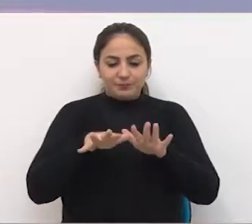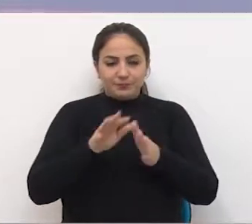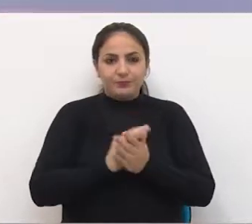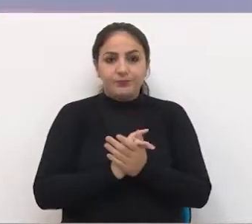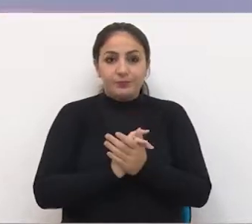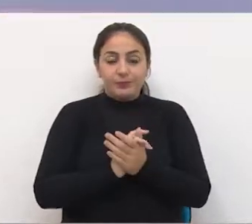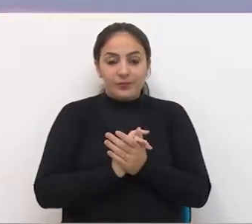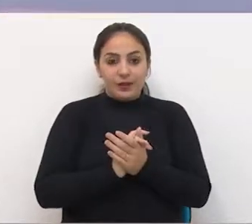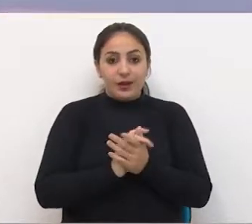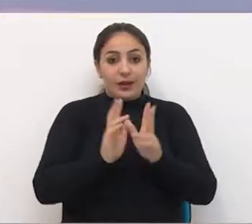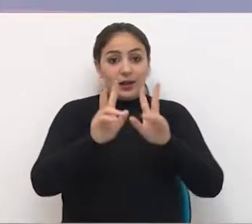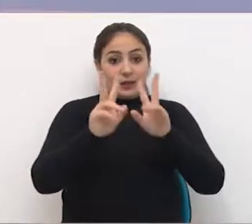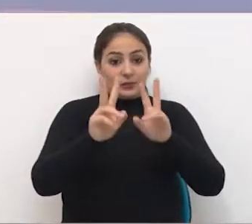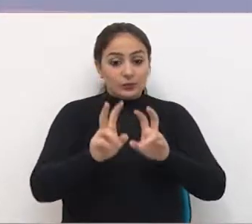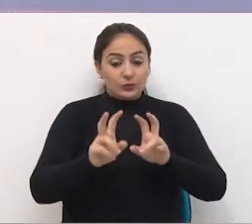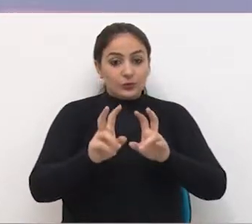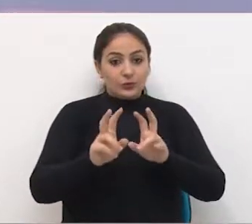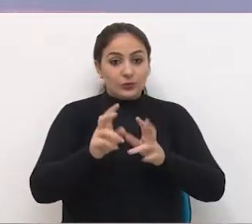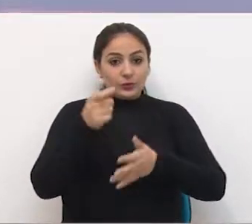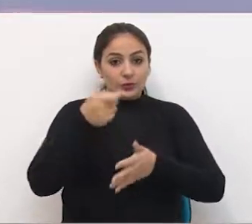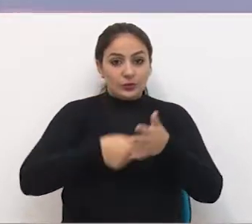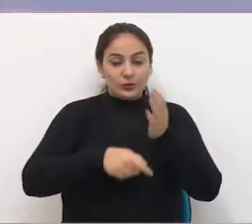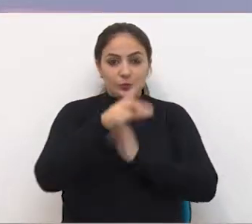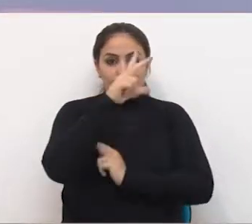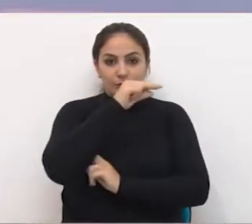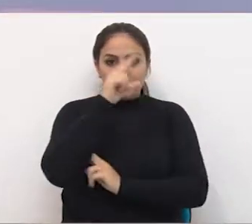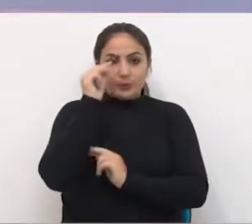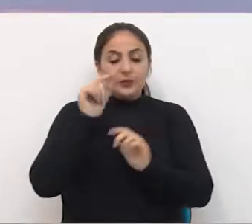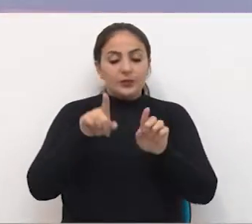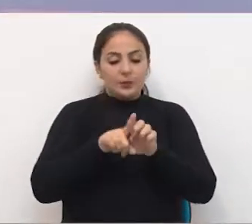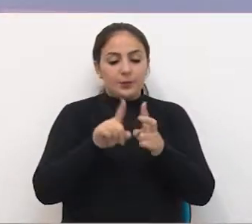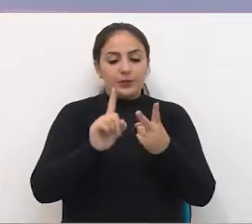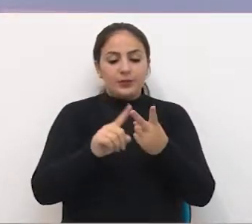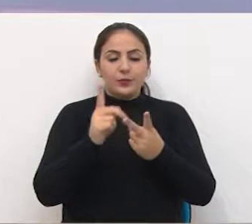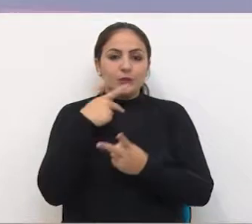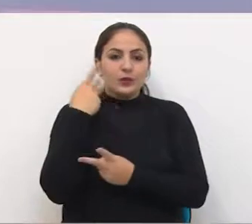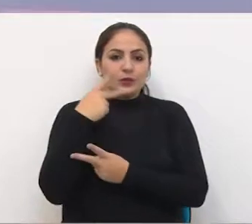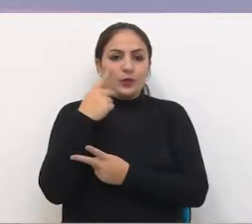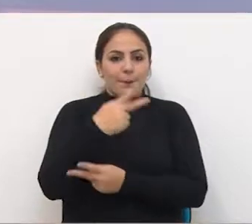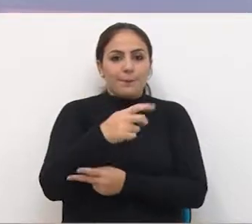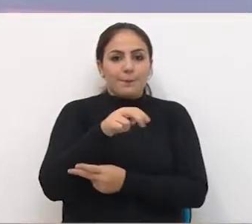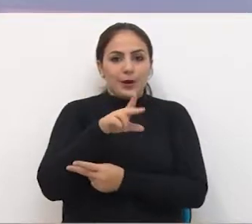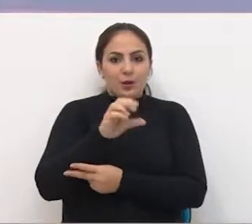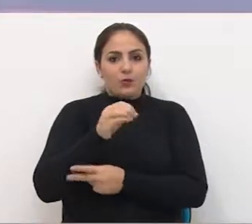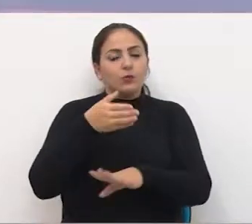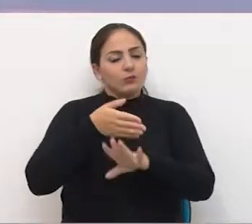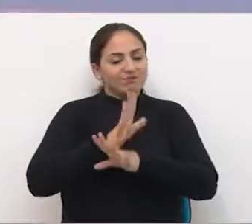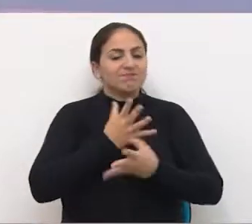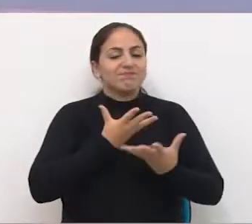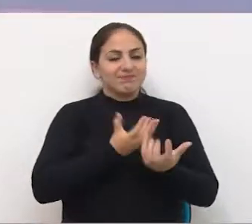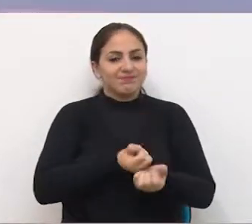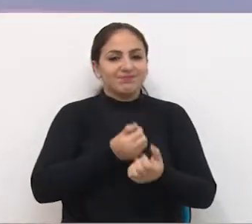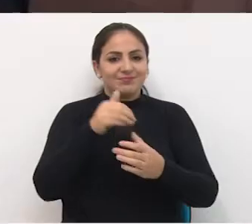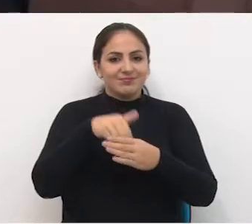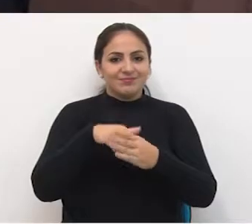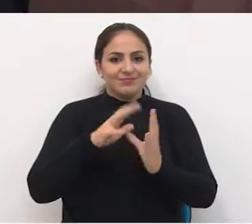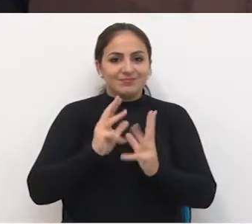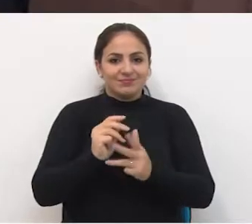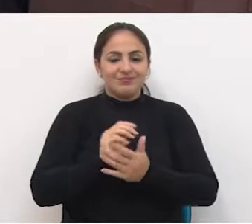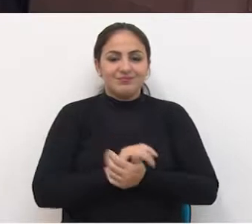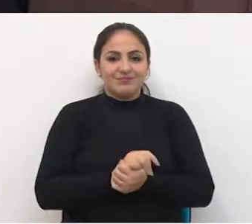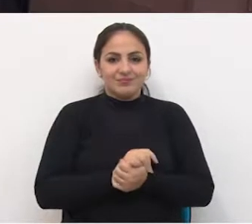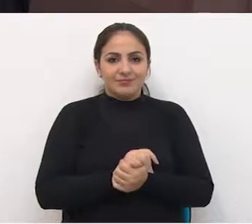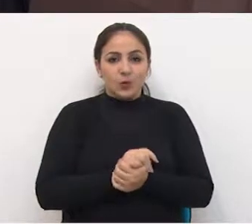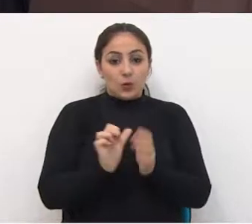plenária. As matérias de autoria do Poder Executivo e do vereador Paulo Neckli foram aprovadas de forma unânime. O